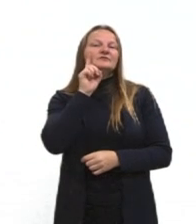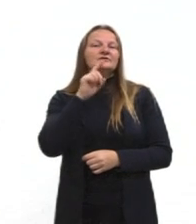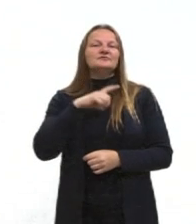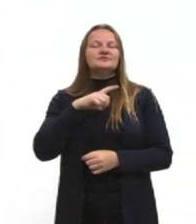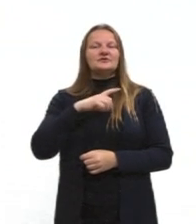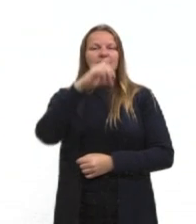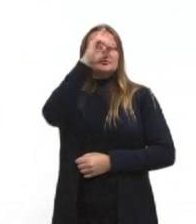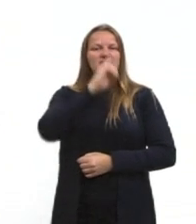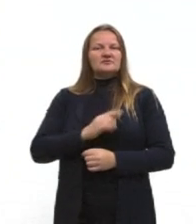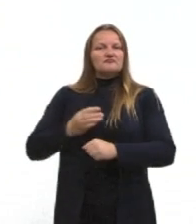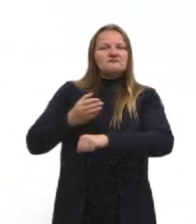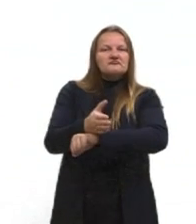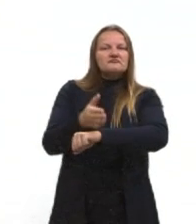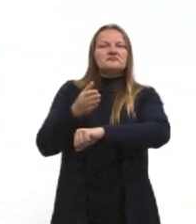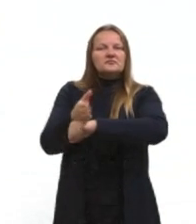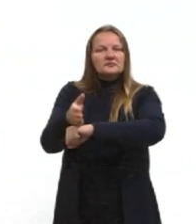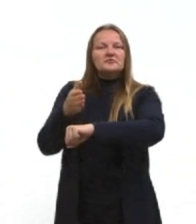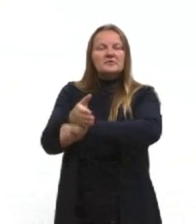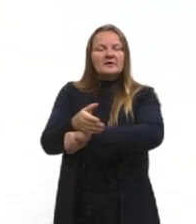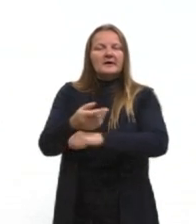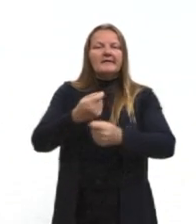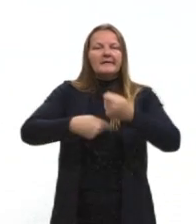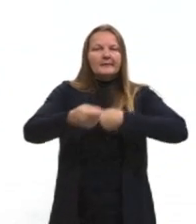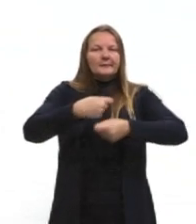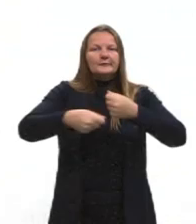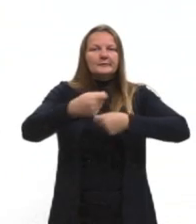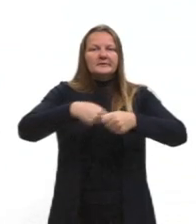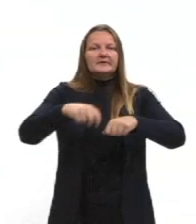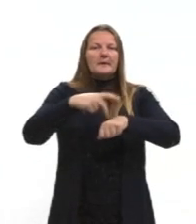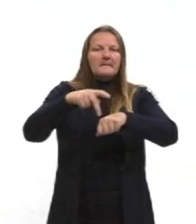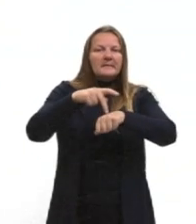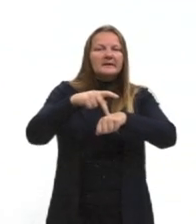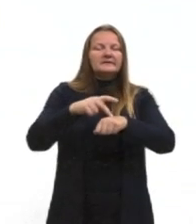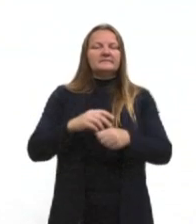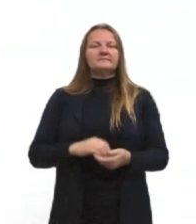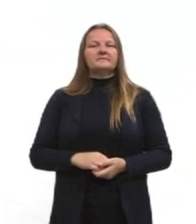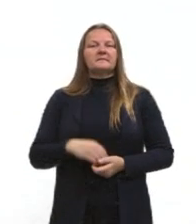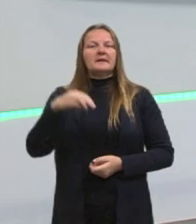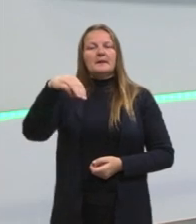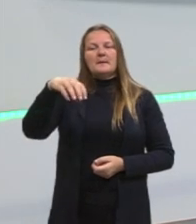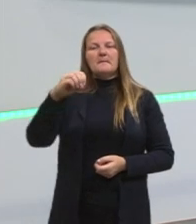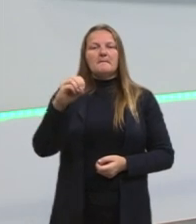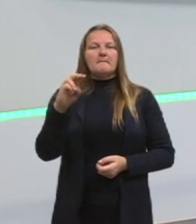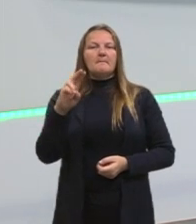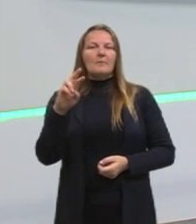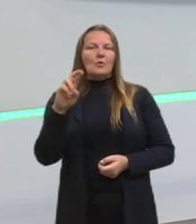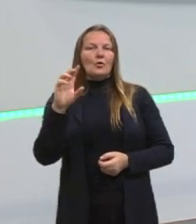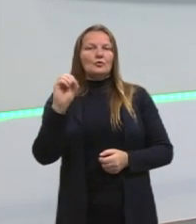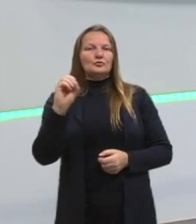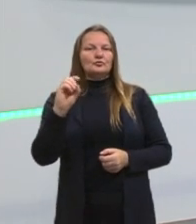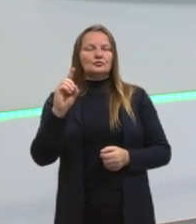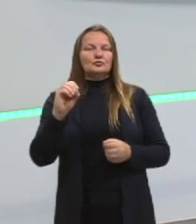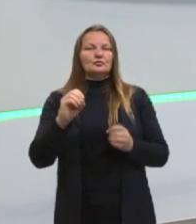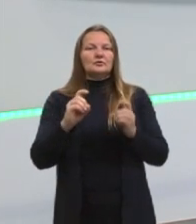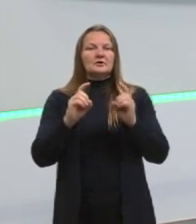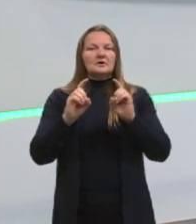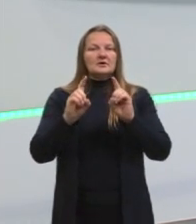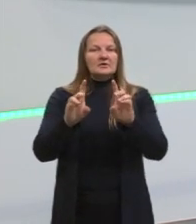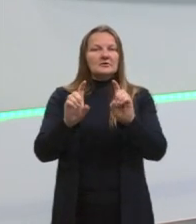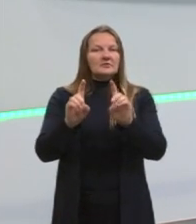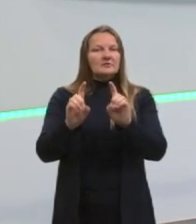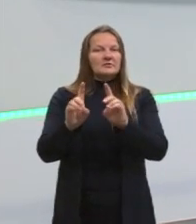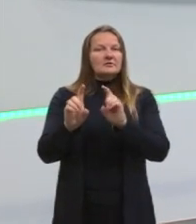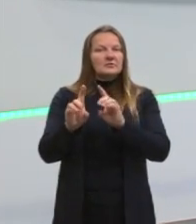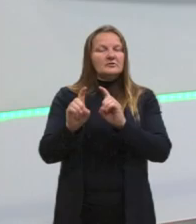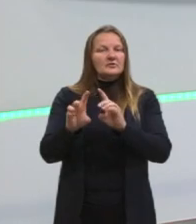o direito de intervir em outras economias. Pela doutrina Monroe, que é essa doutrina de que os Estados Unidos intervêm na